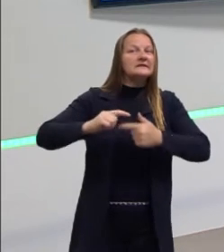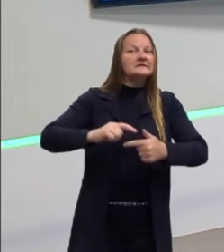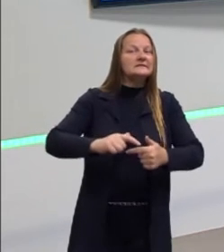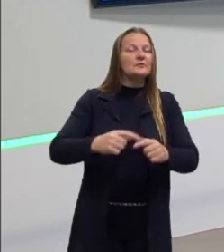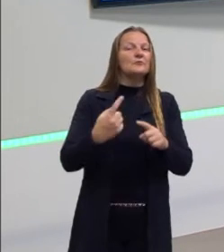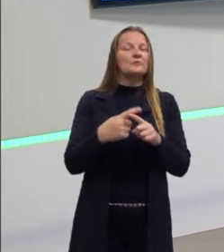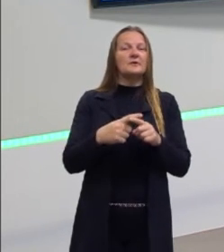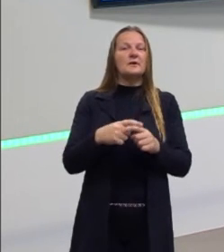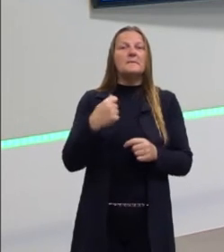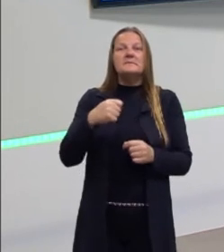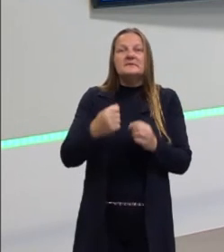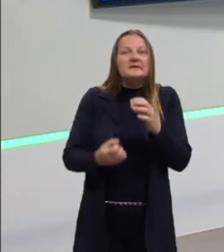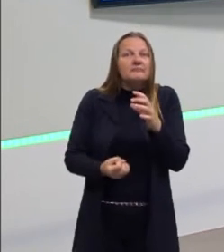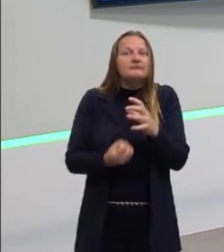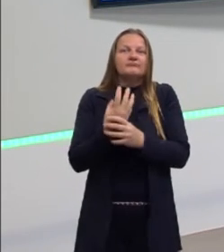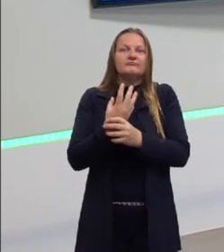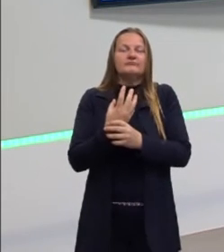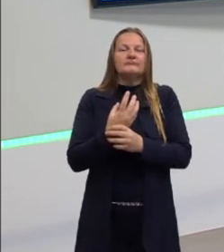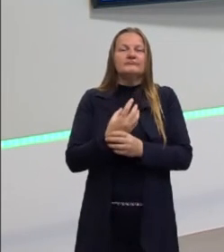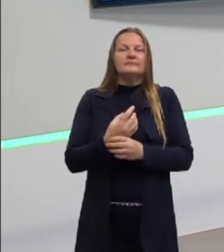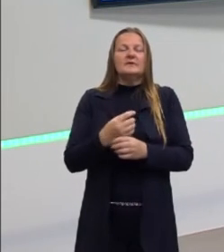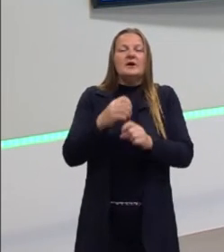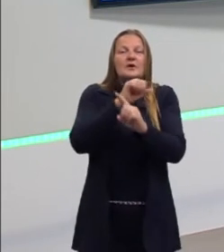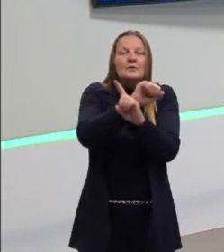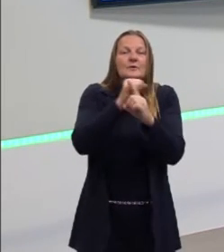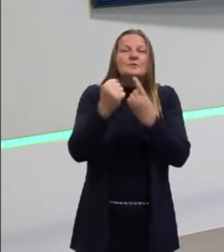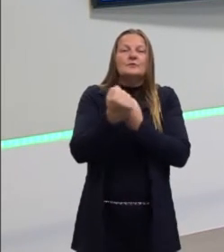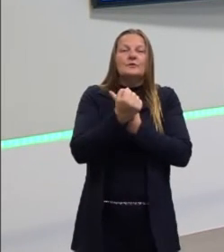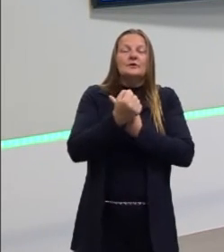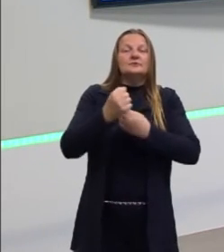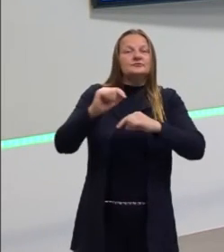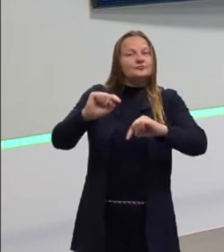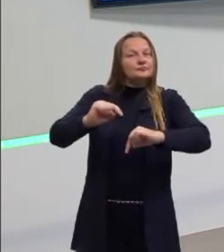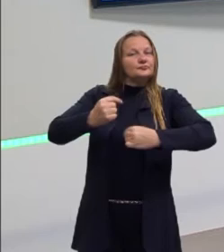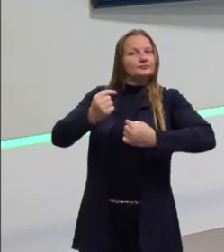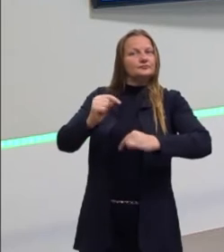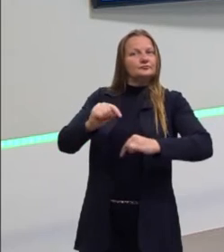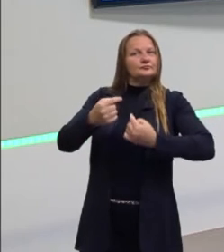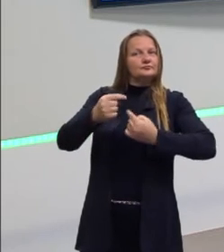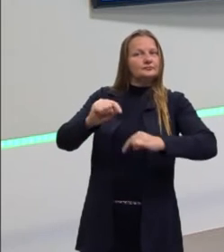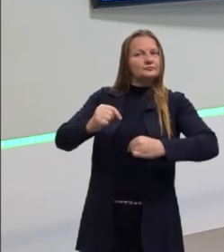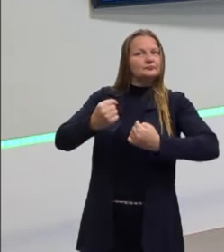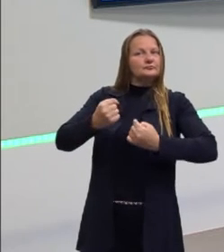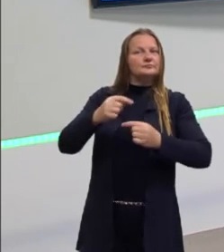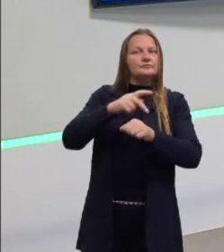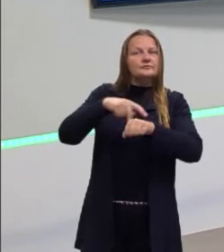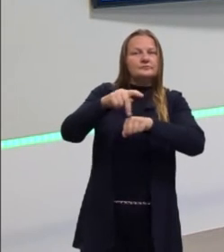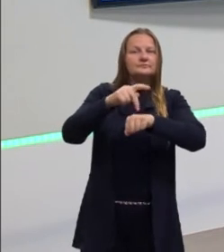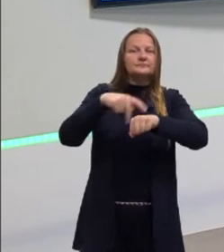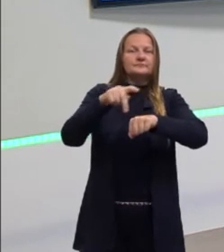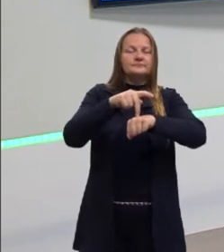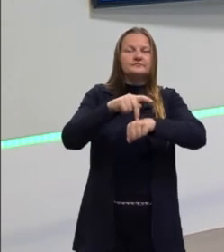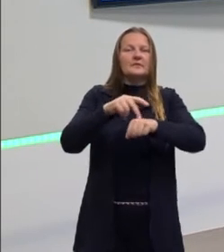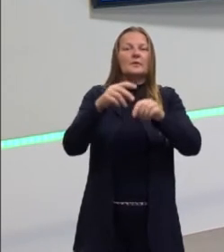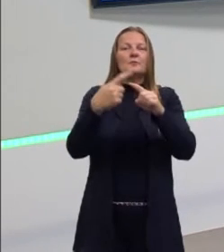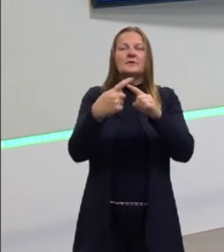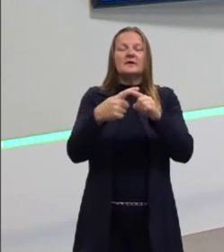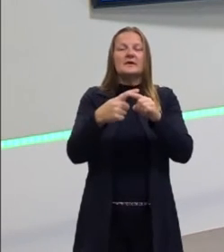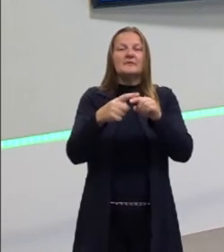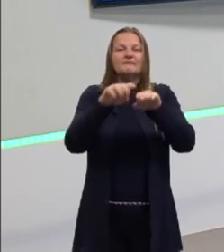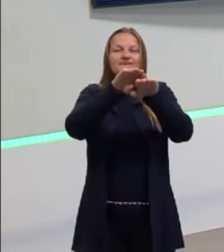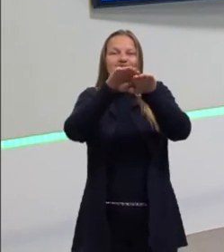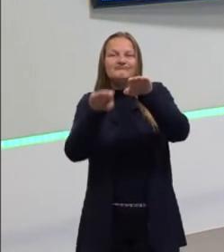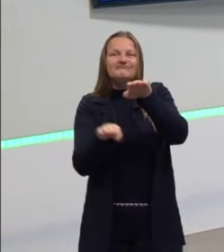necessidade que a própria sociedade dos países hispano-americanos, devido à desigualdade social,